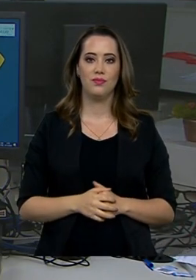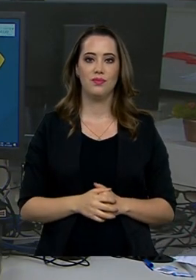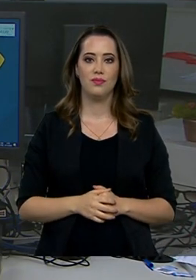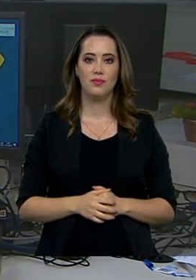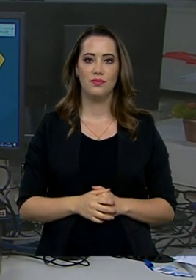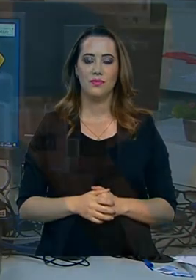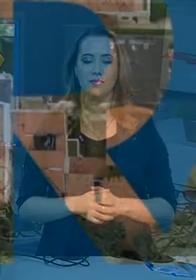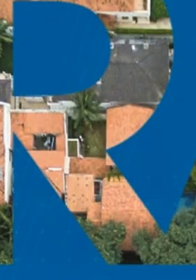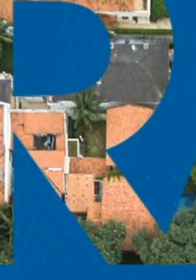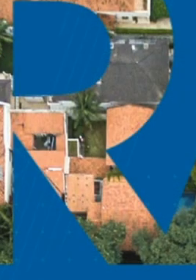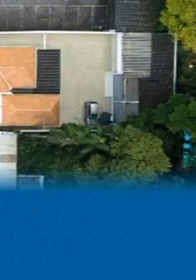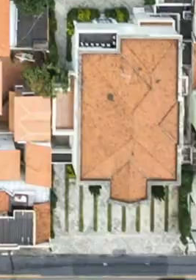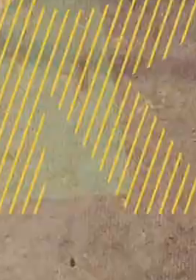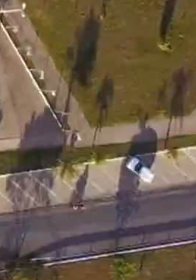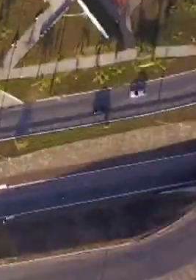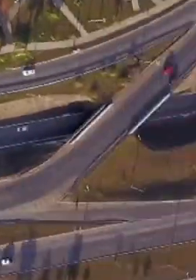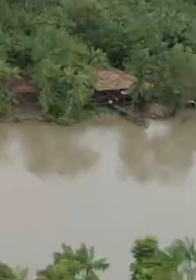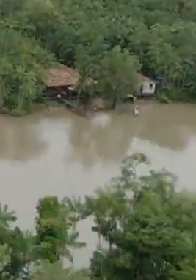próxima edição.